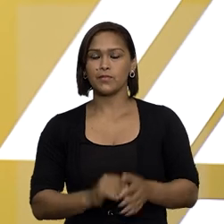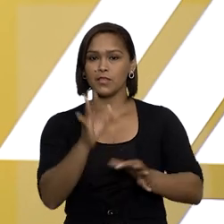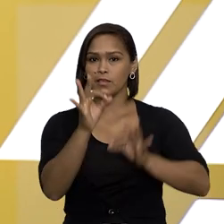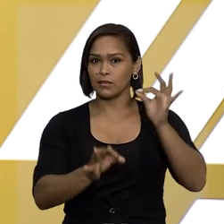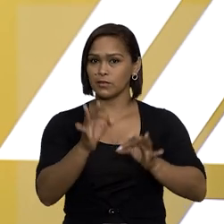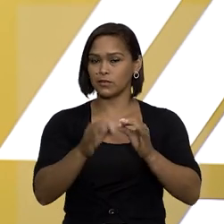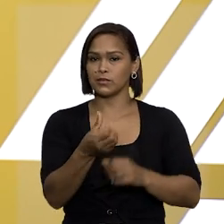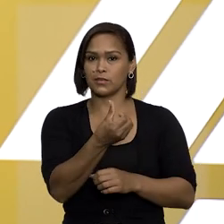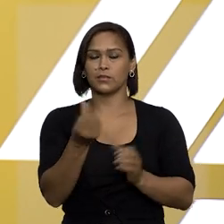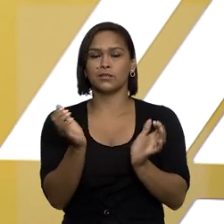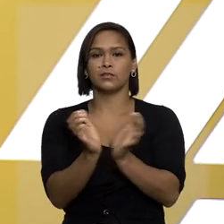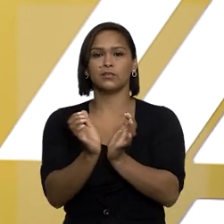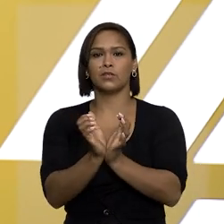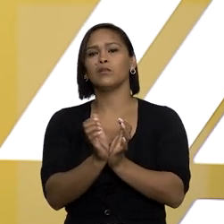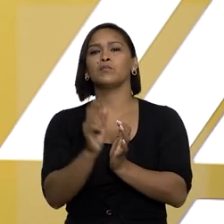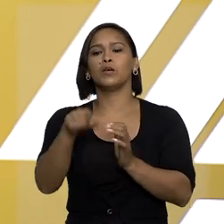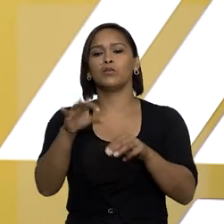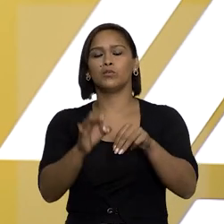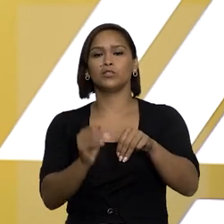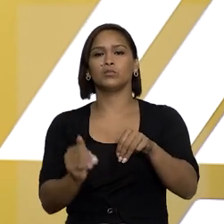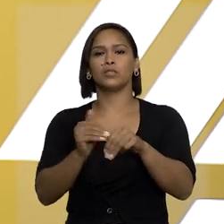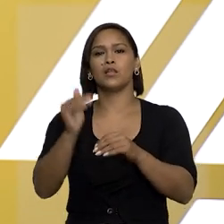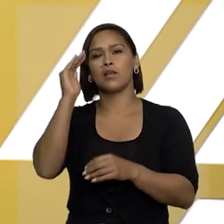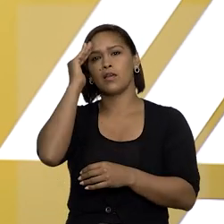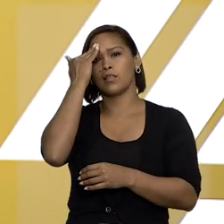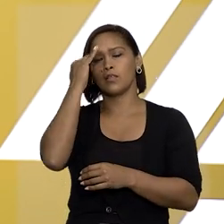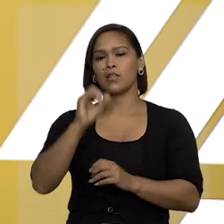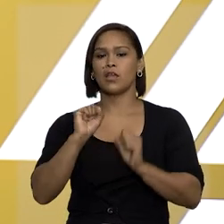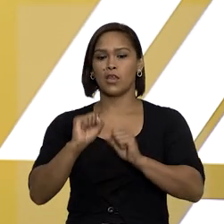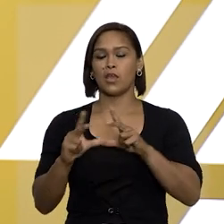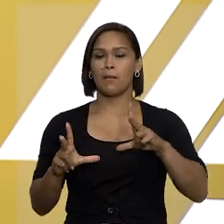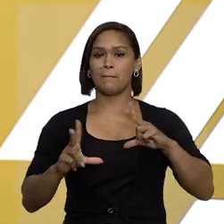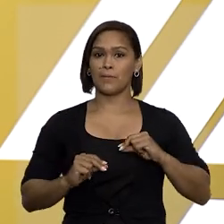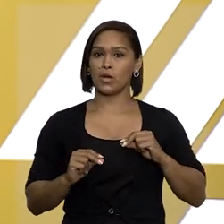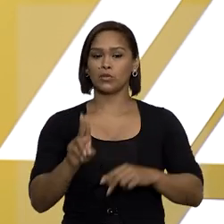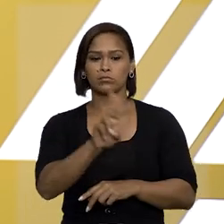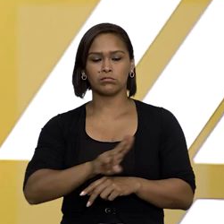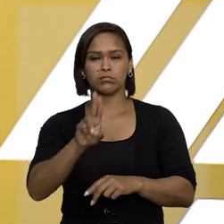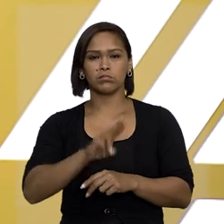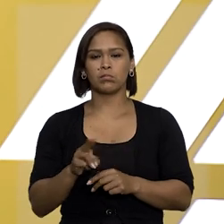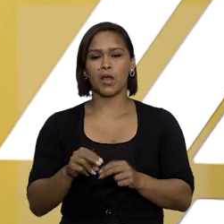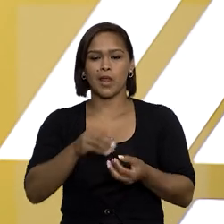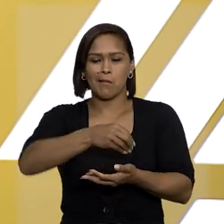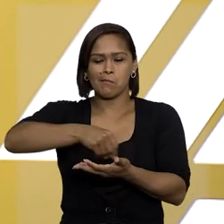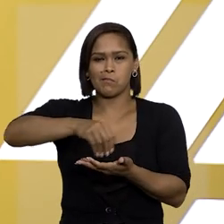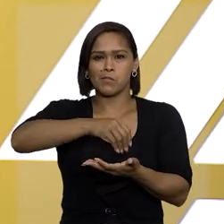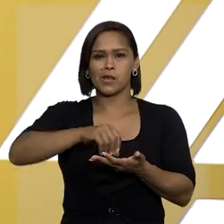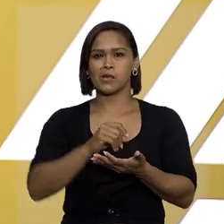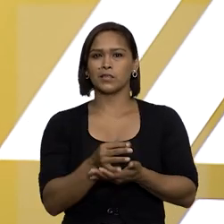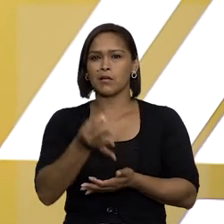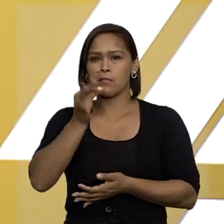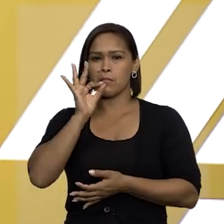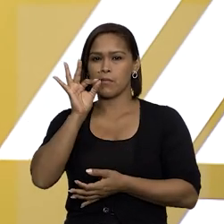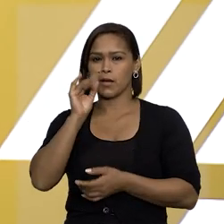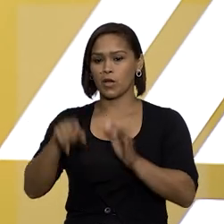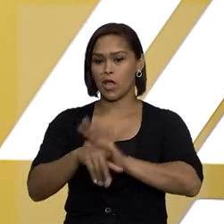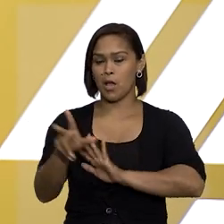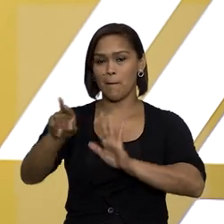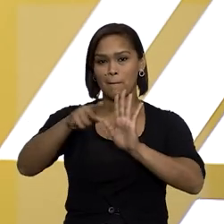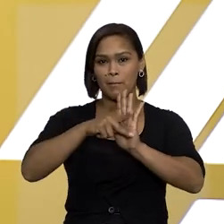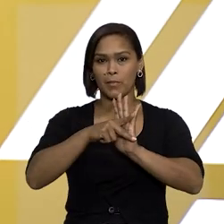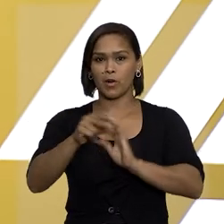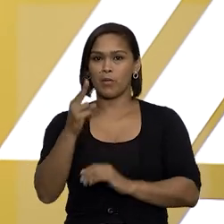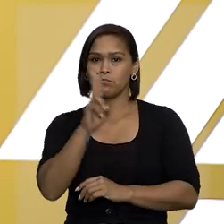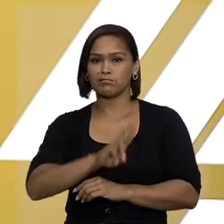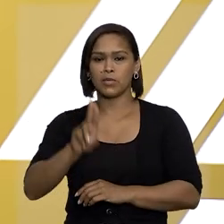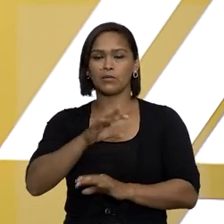julgamento na sexta turma, os ministros entenderam que posse de utensílios para cultivo de maconha destinada a consumo próprio